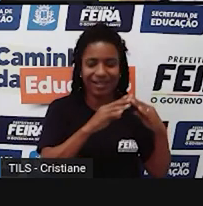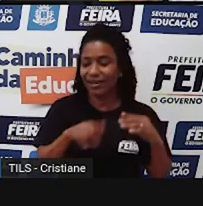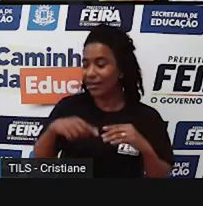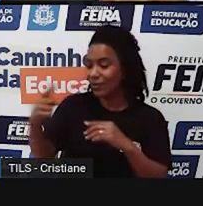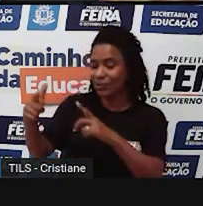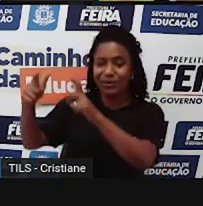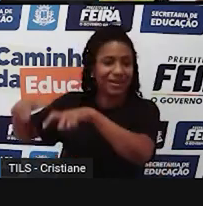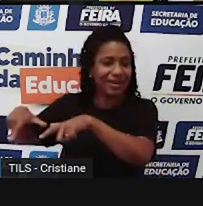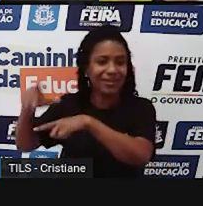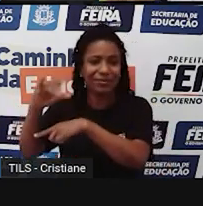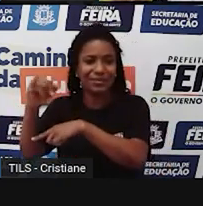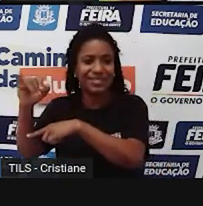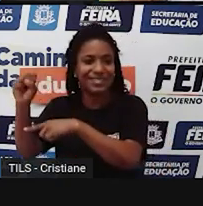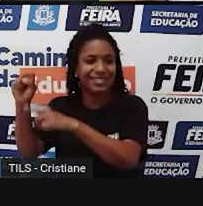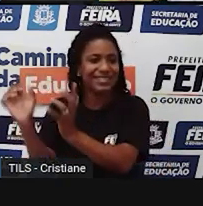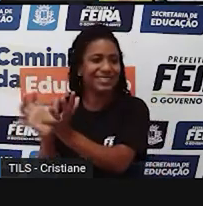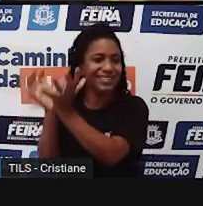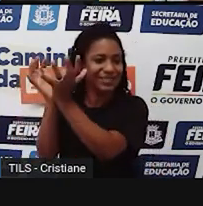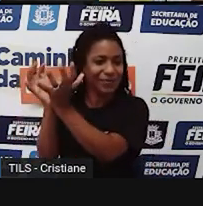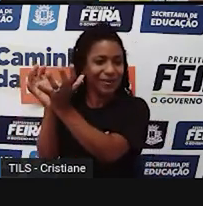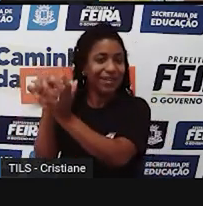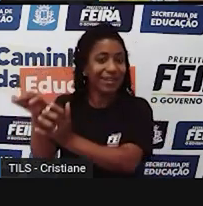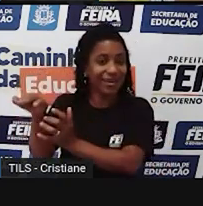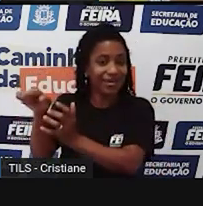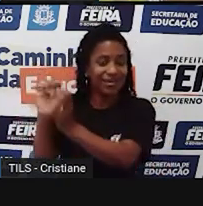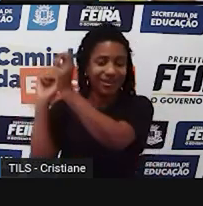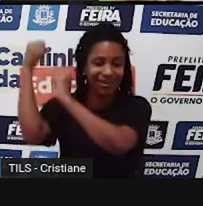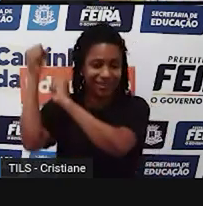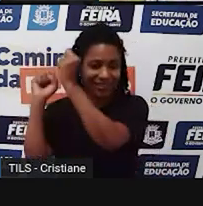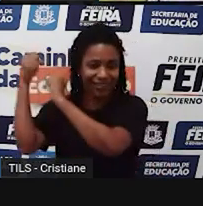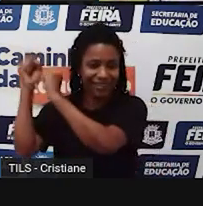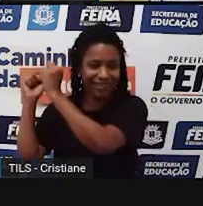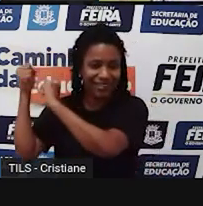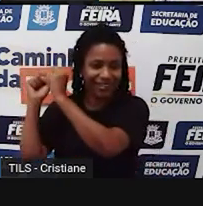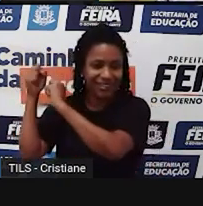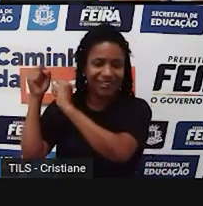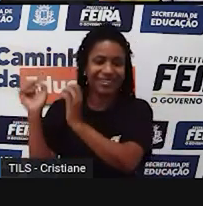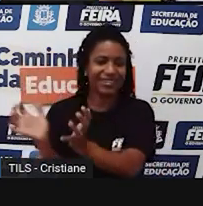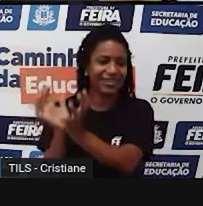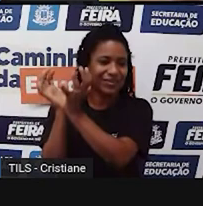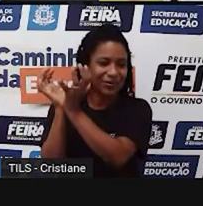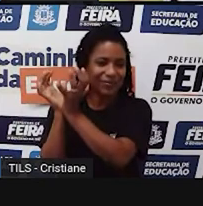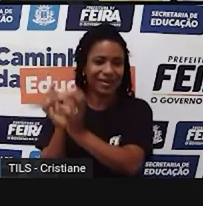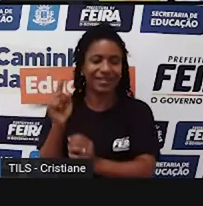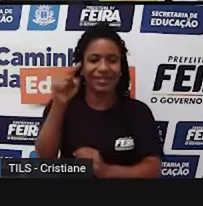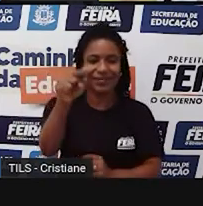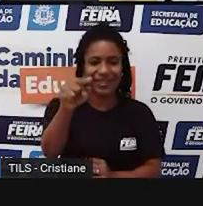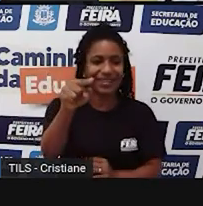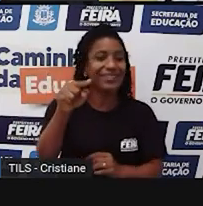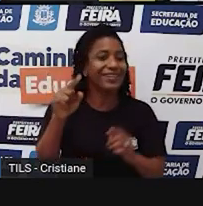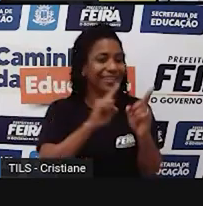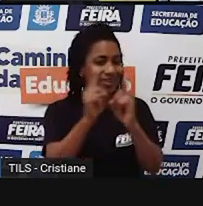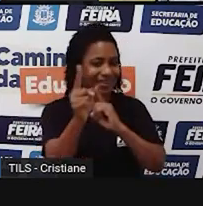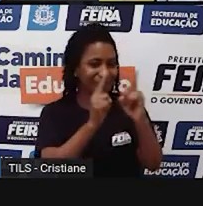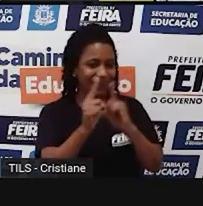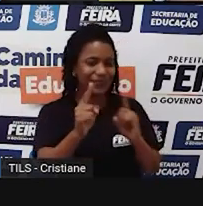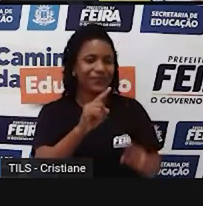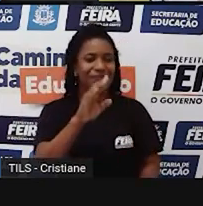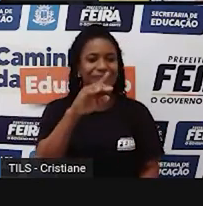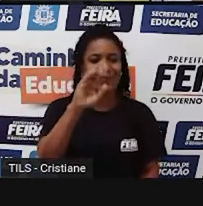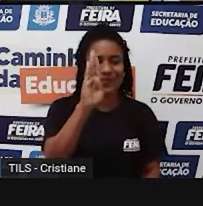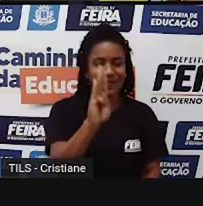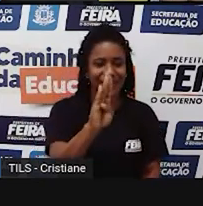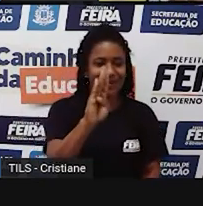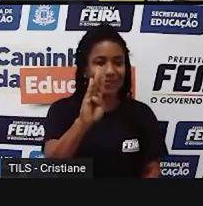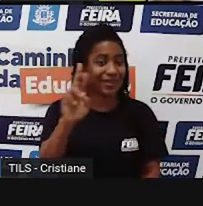o CIS, que é o centro industrial do subaé. Que nós temos o daqui do Tomba, a gente tem o de lá da 324 e estamos